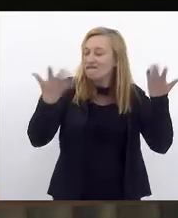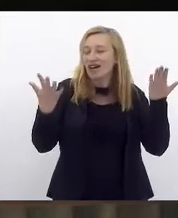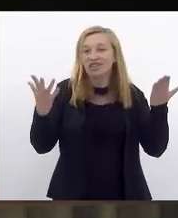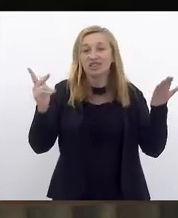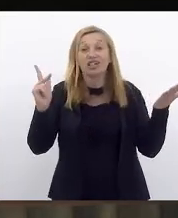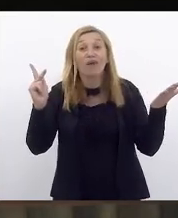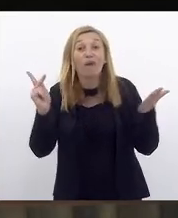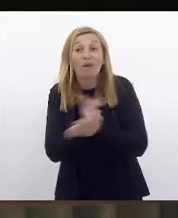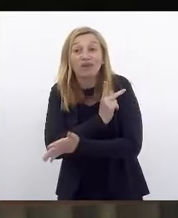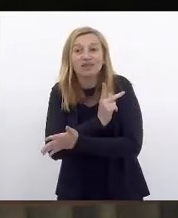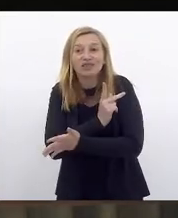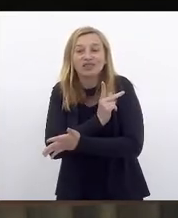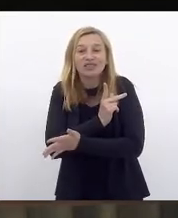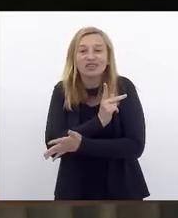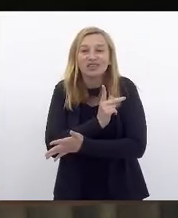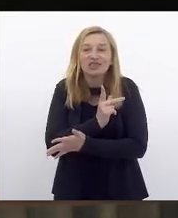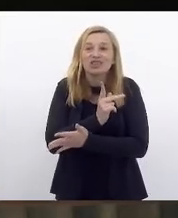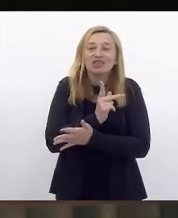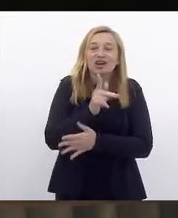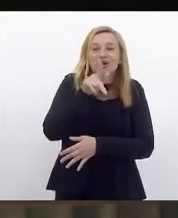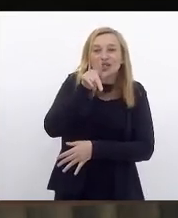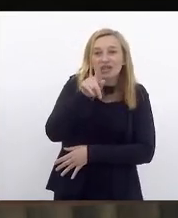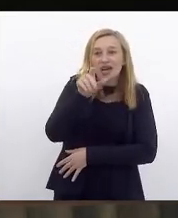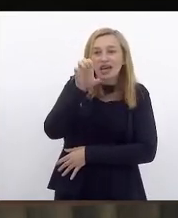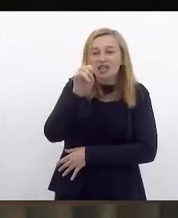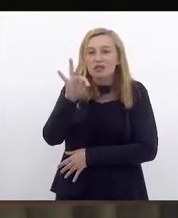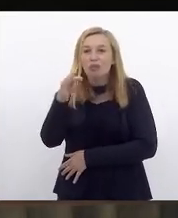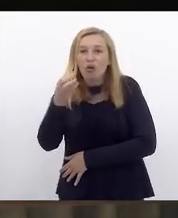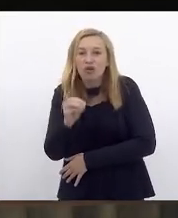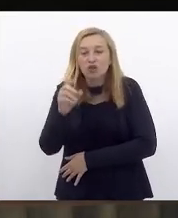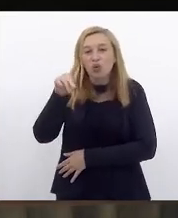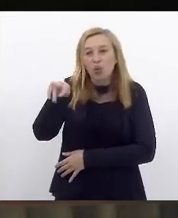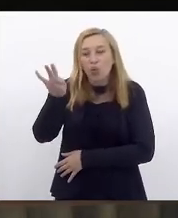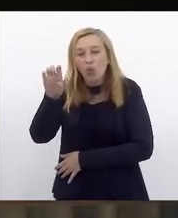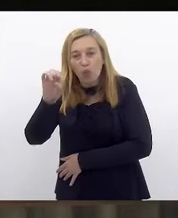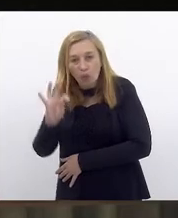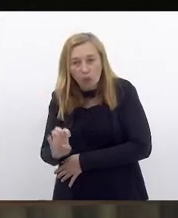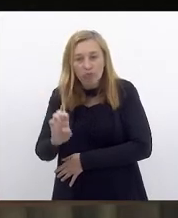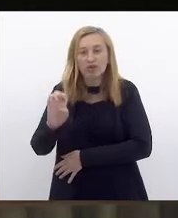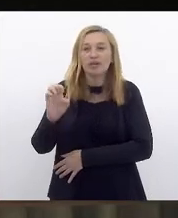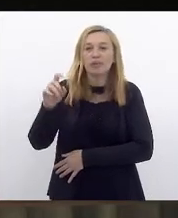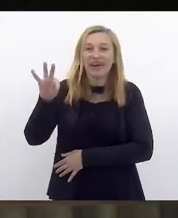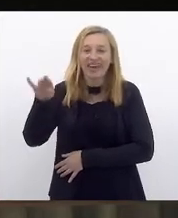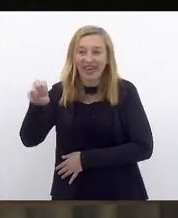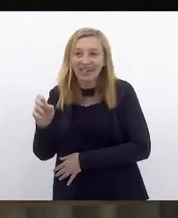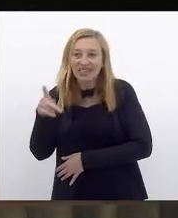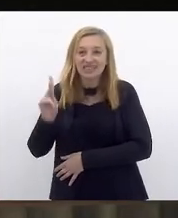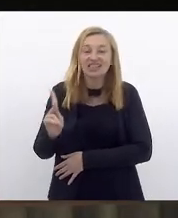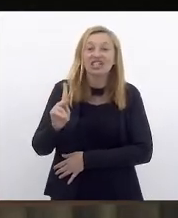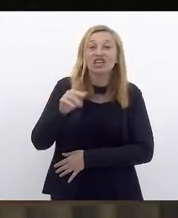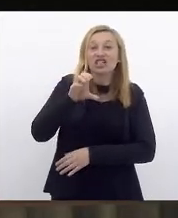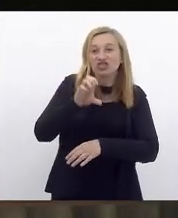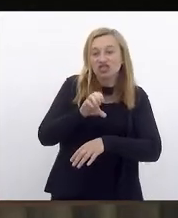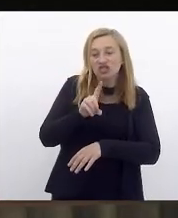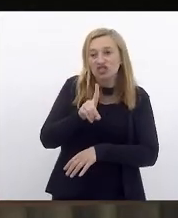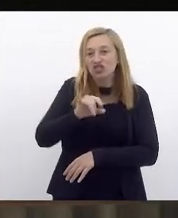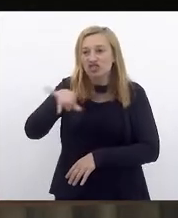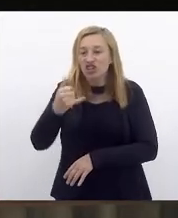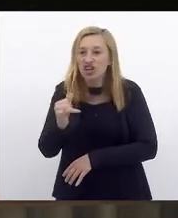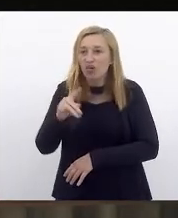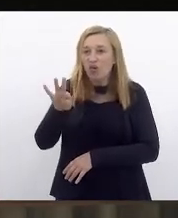aconteceu no Esporte Clube Mackenzie, onde o DJ Corello cunhou o devagarinho